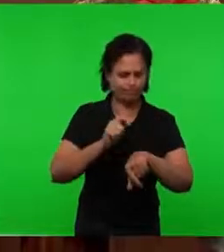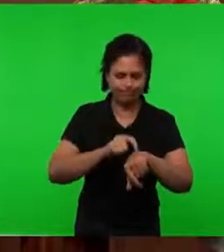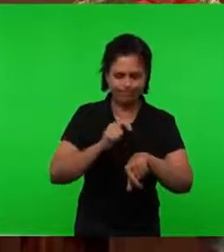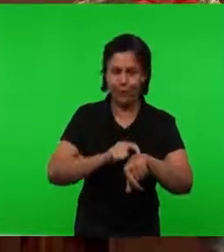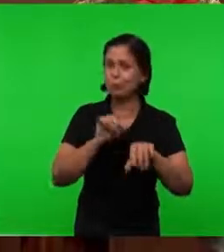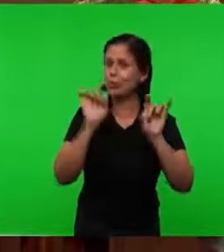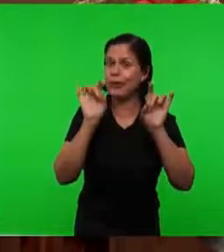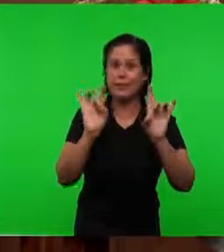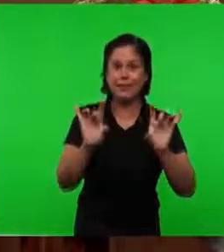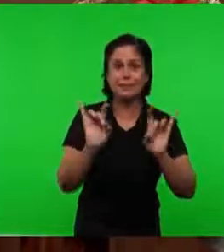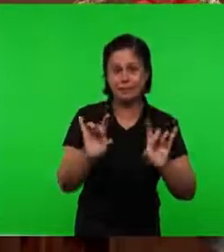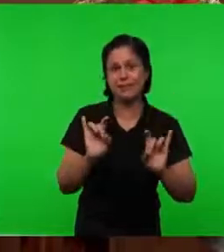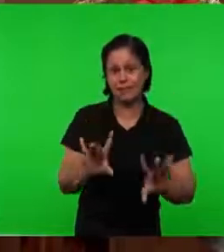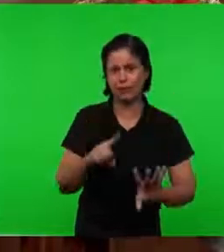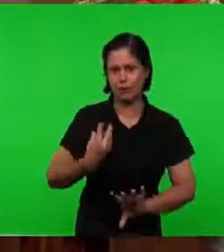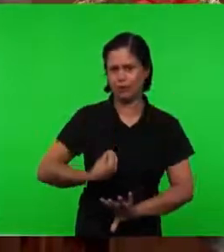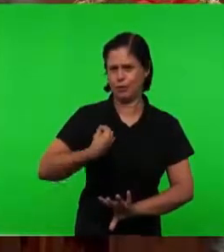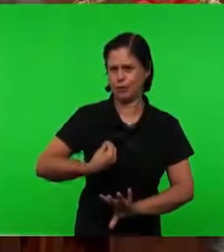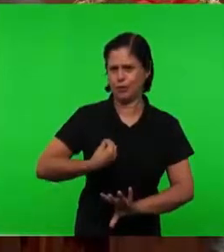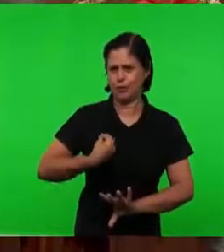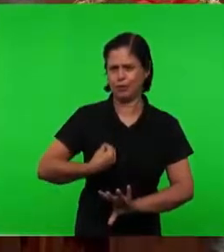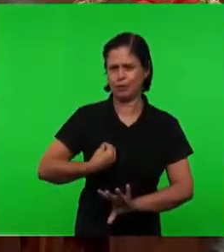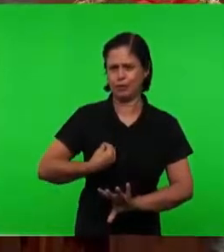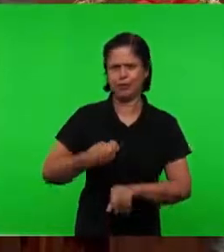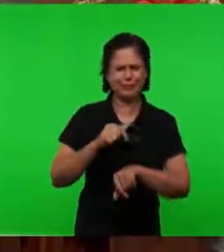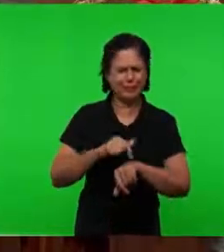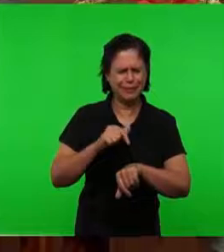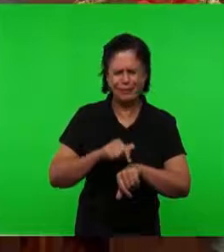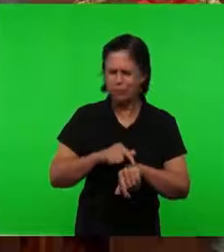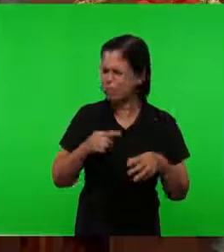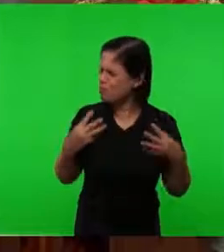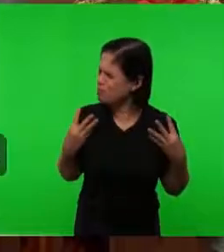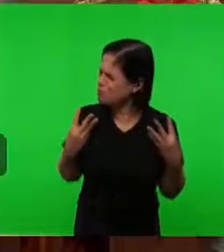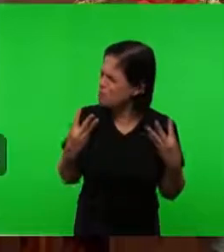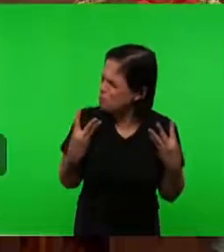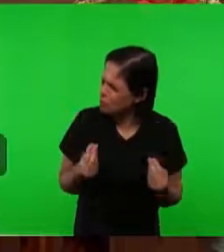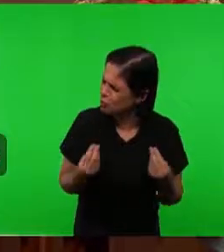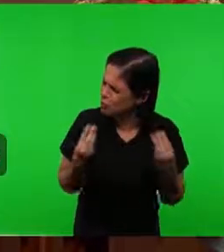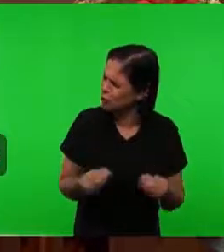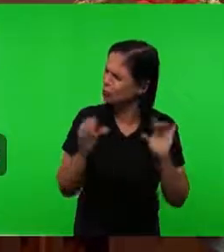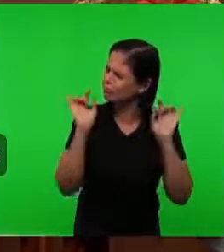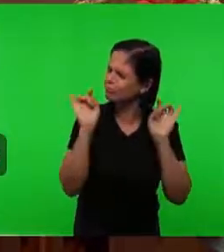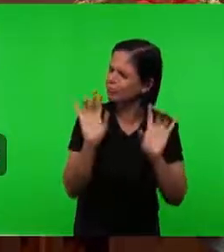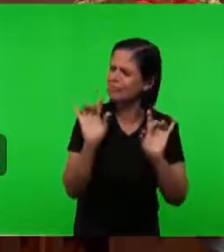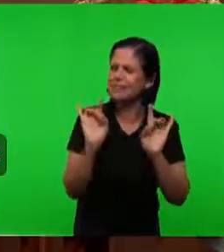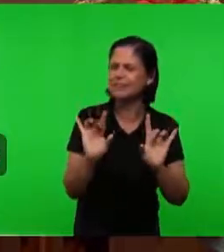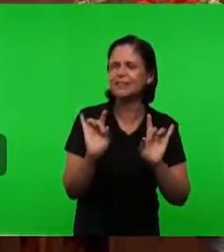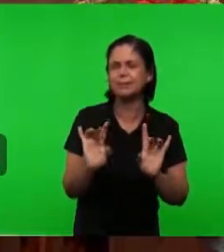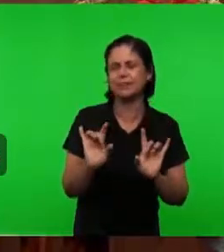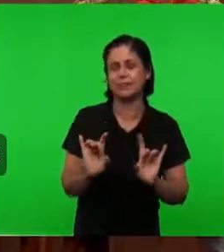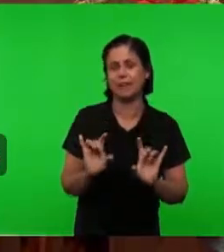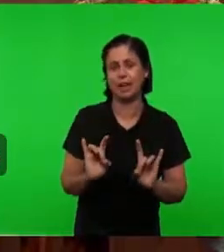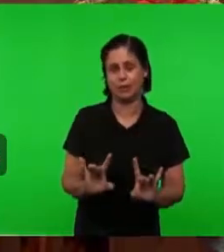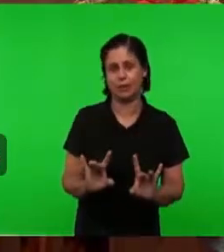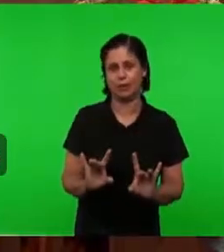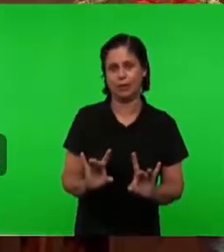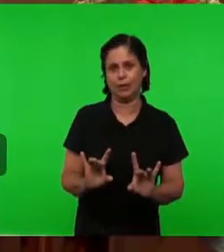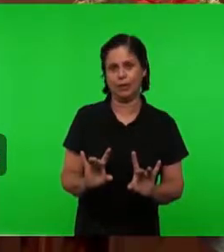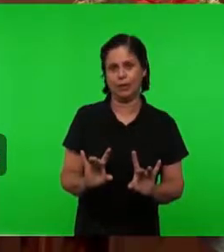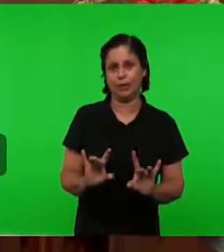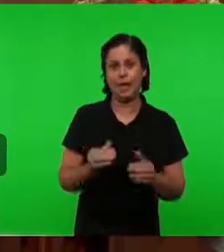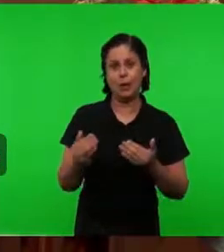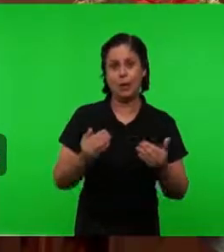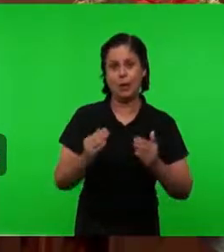especial Tempo tão especial Que se abre para a